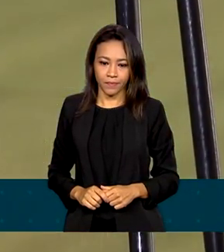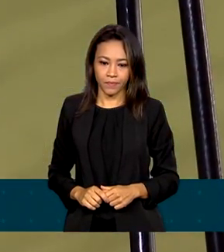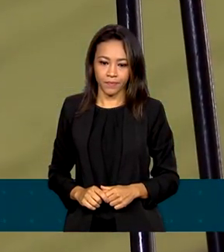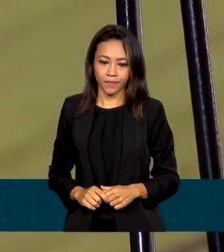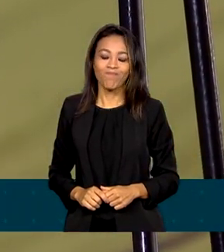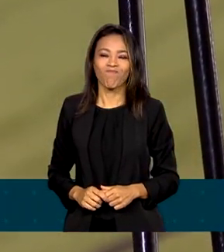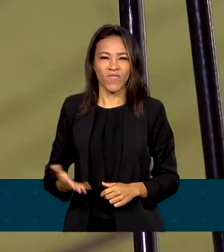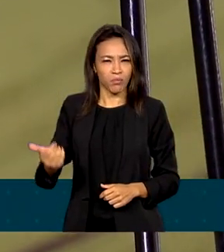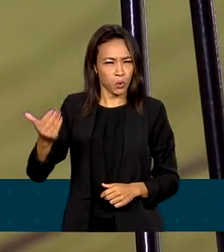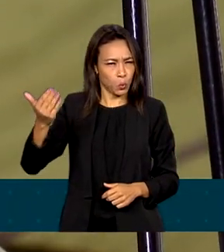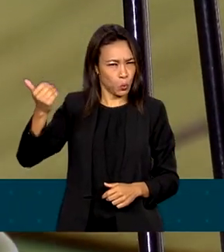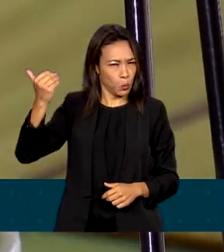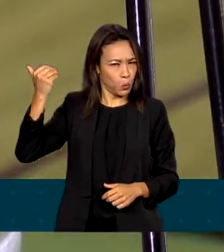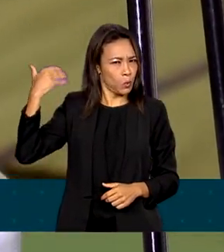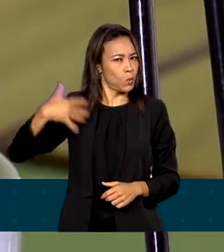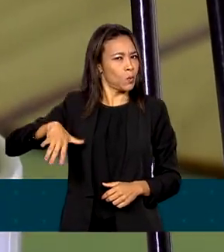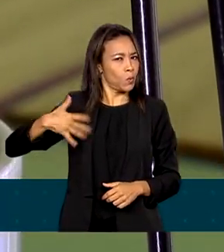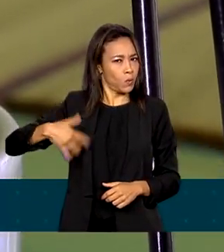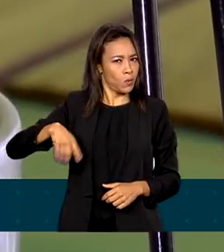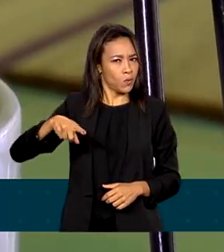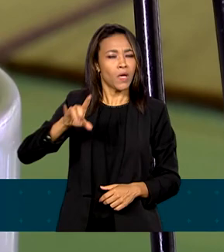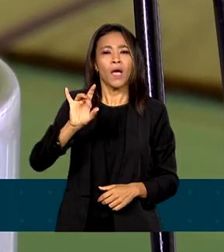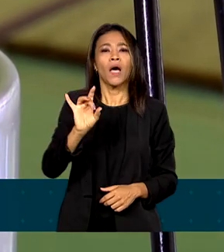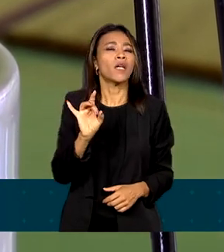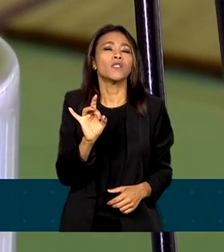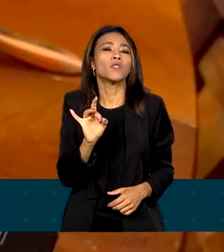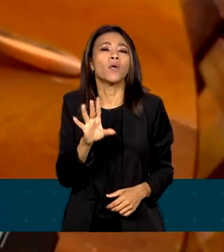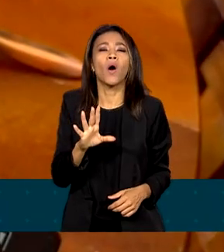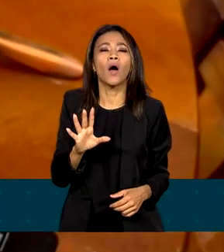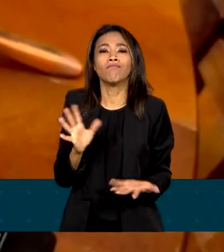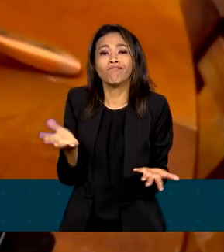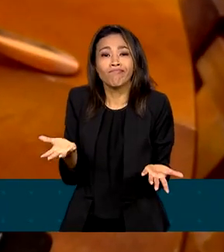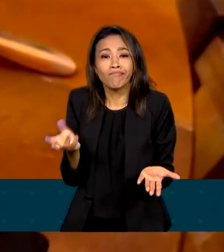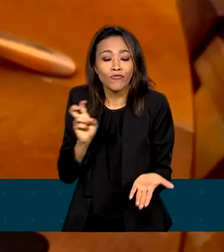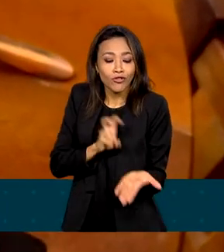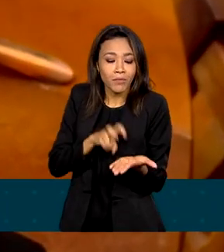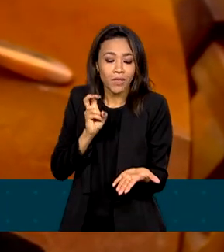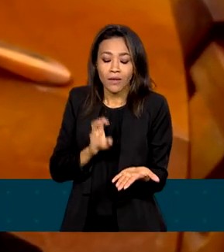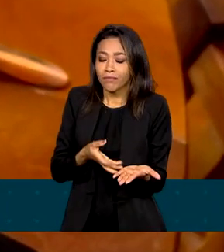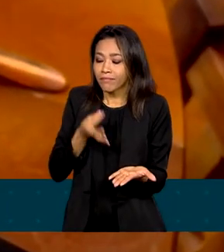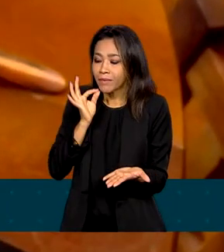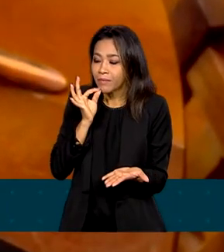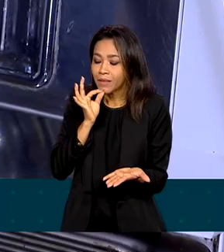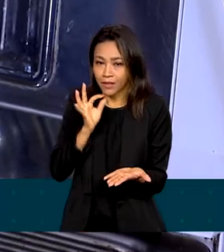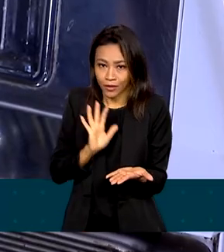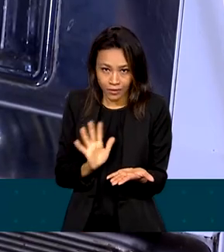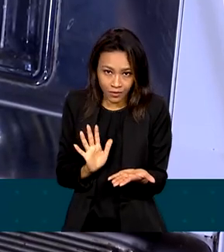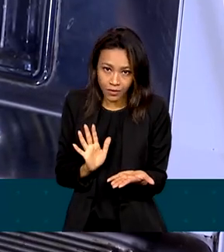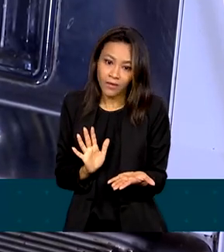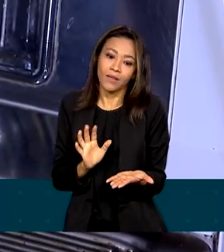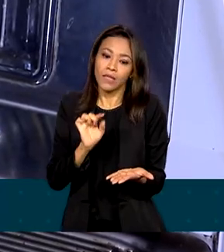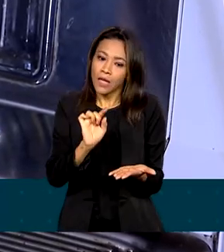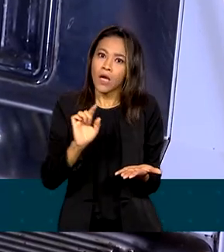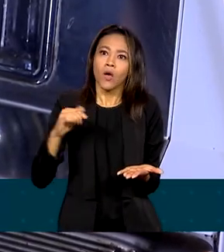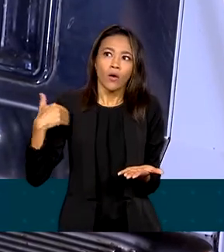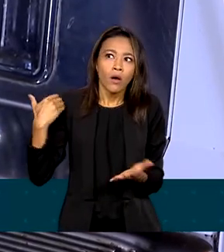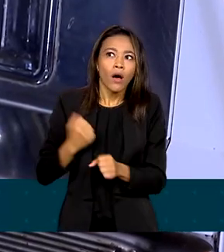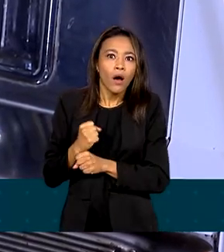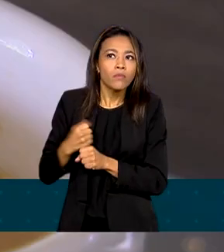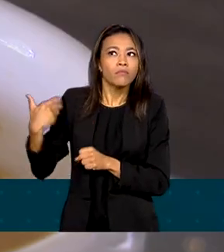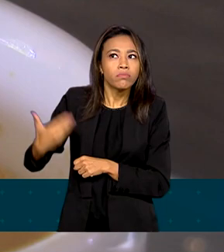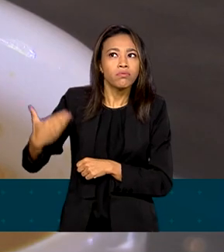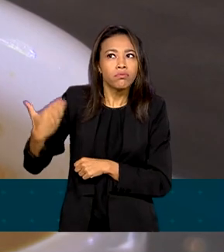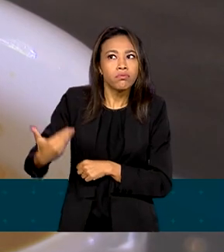Há muito tempo, o café deixou de ser apenas aquela bebida na mesa dos brasileiros. Com o tempo, ele ganhou